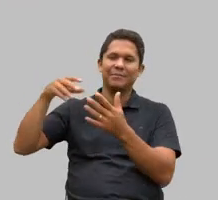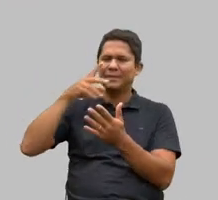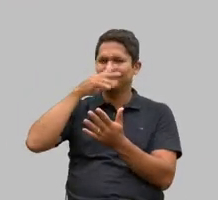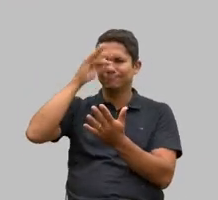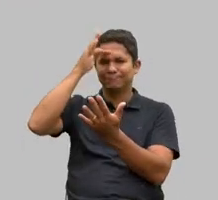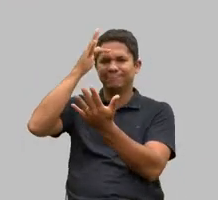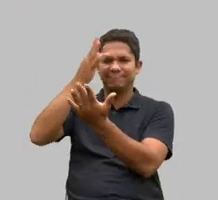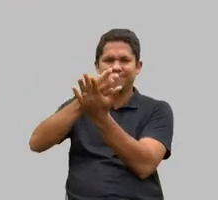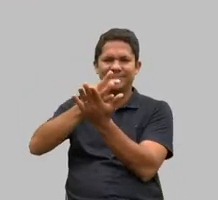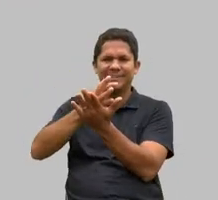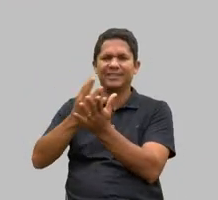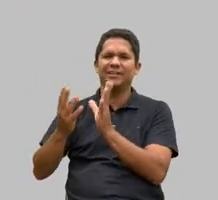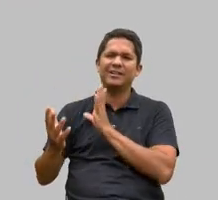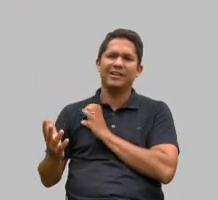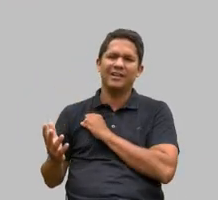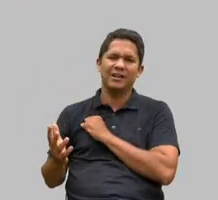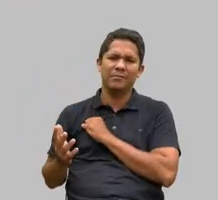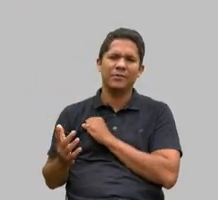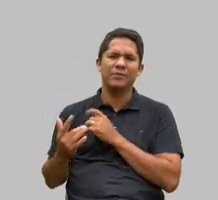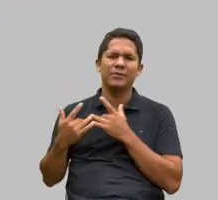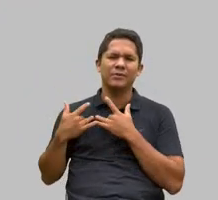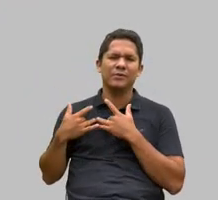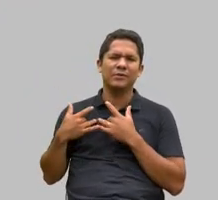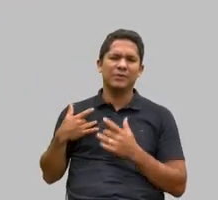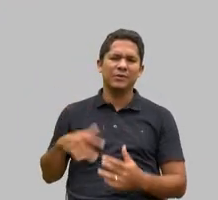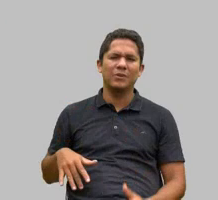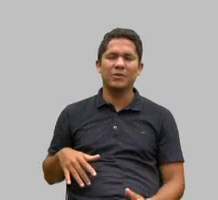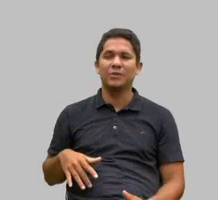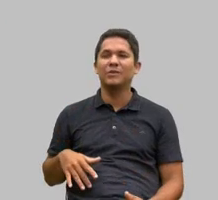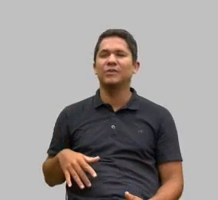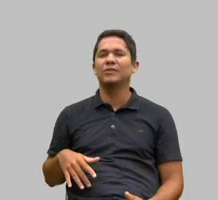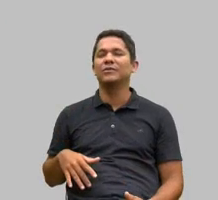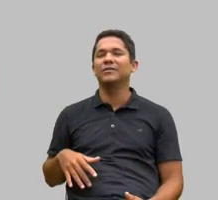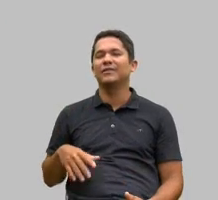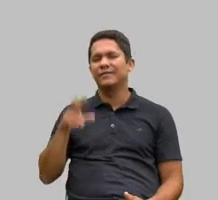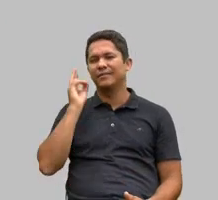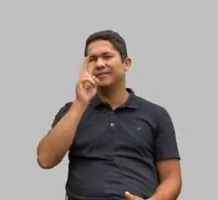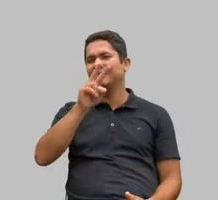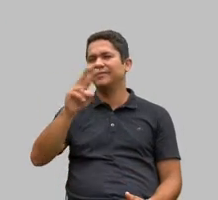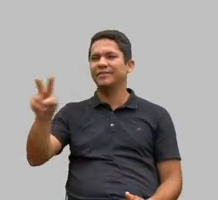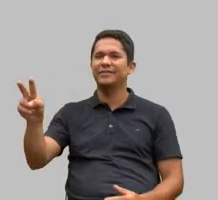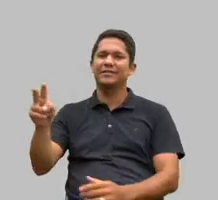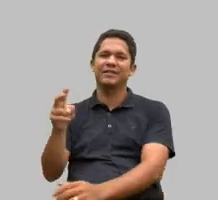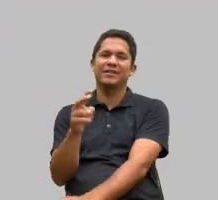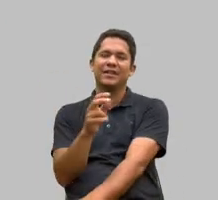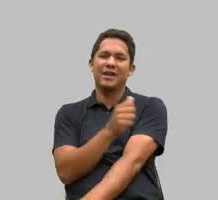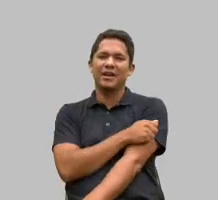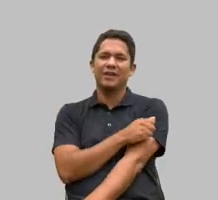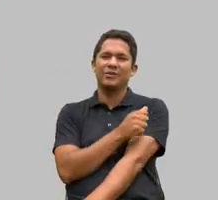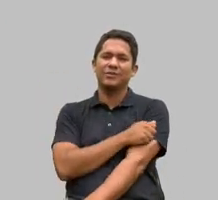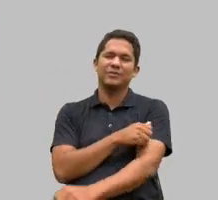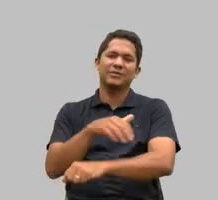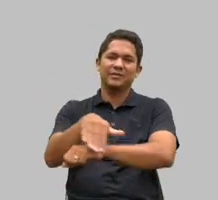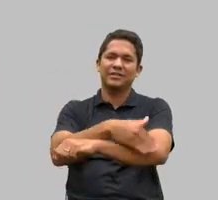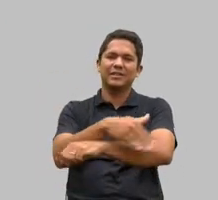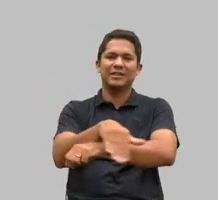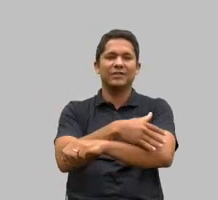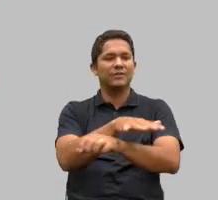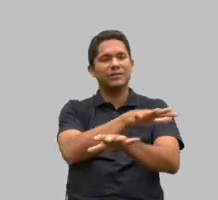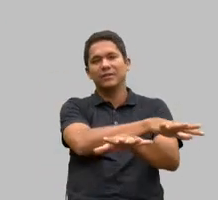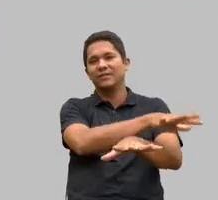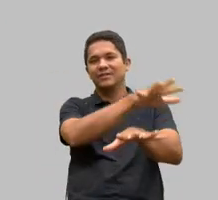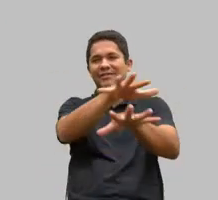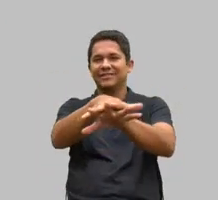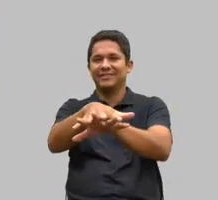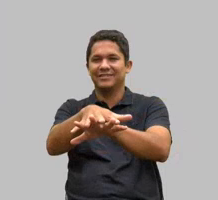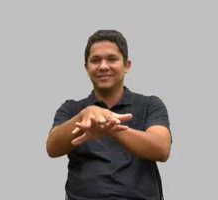de misericórdia de ver aqueles alunos que estavam na rua sendo integrados nas